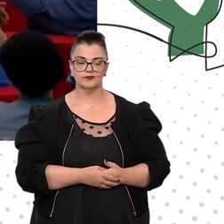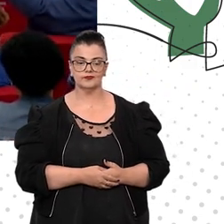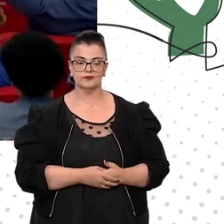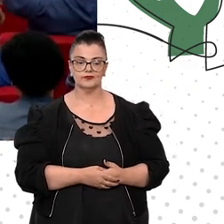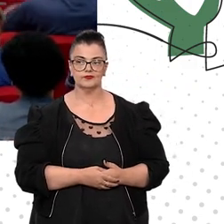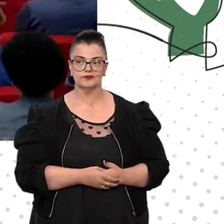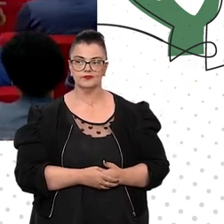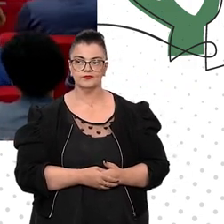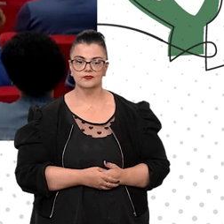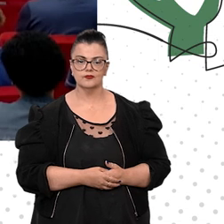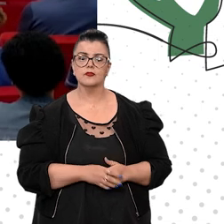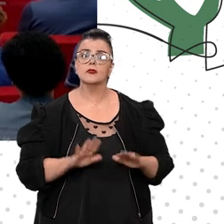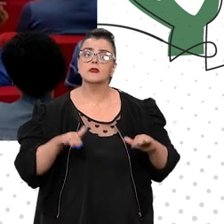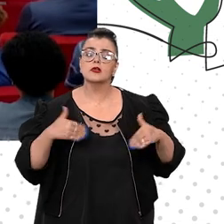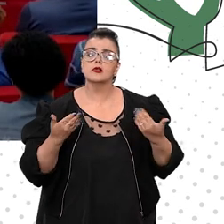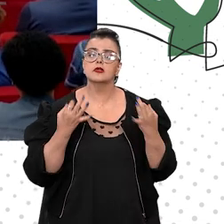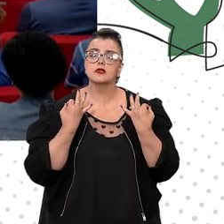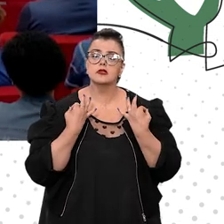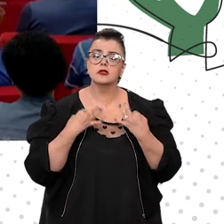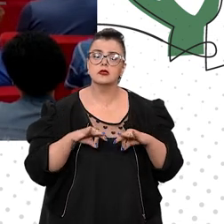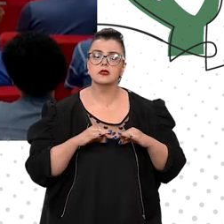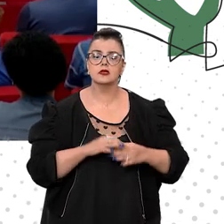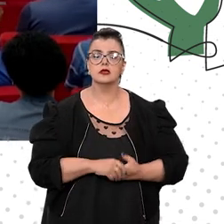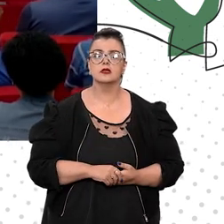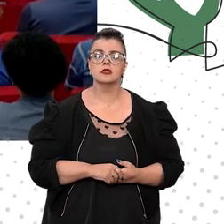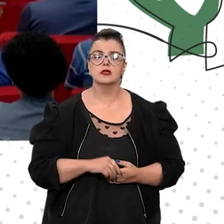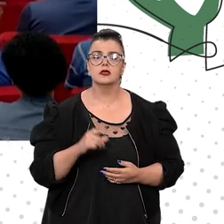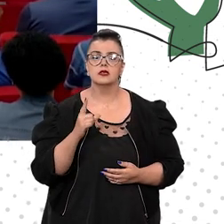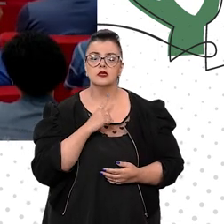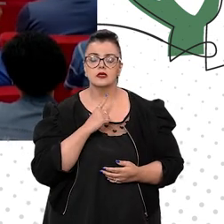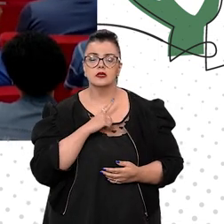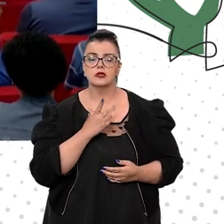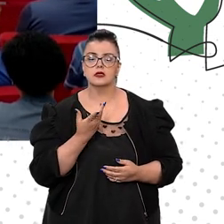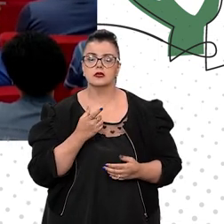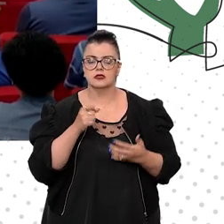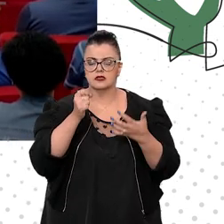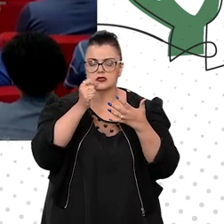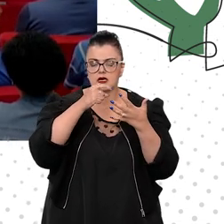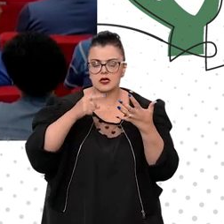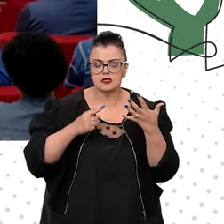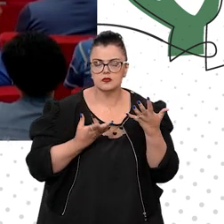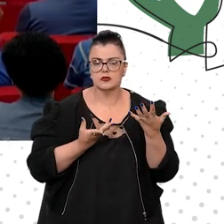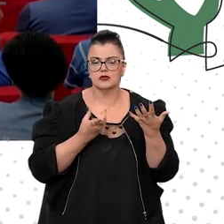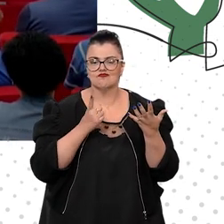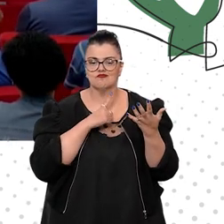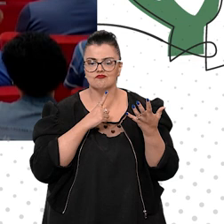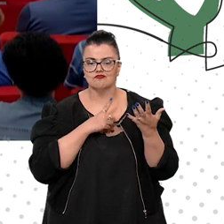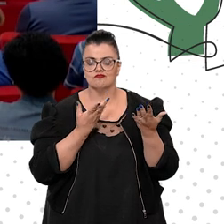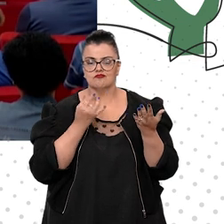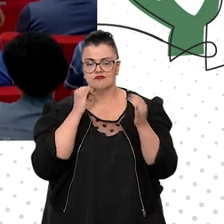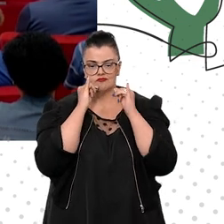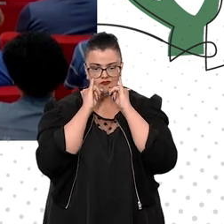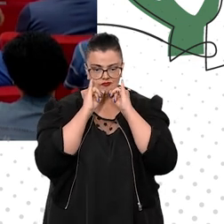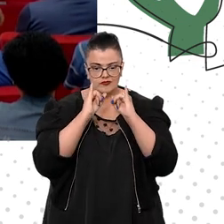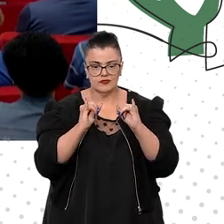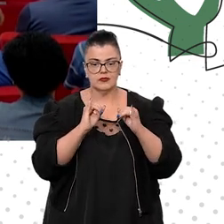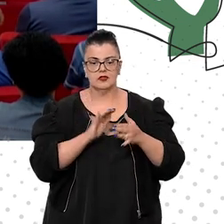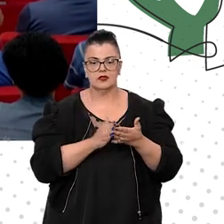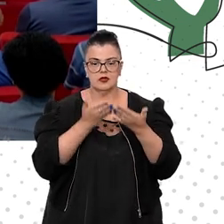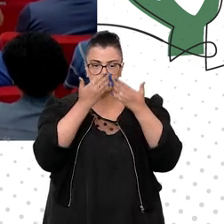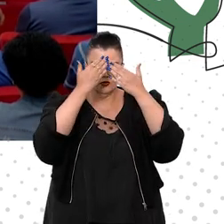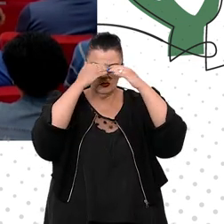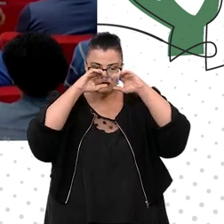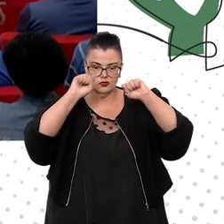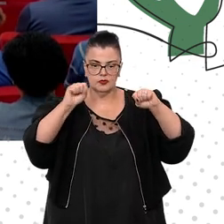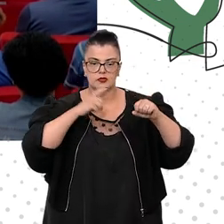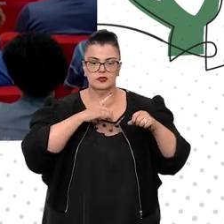Mas, evidentemente, que há aspectos que nós temos que mencionar. O Superior Tribunal de Justiça